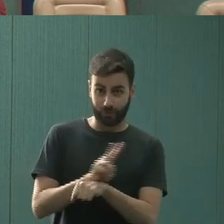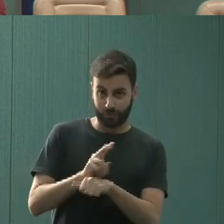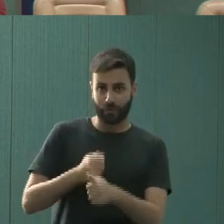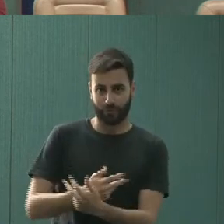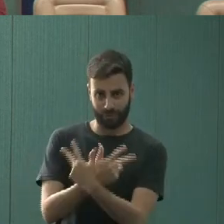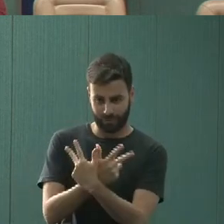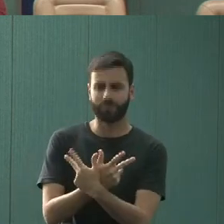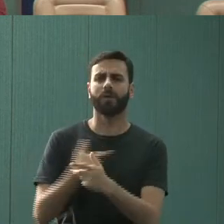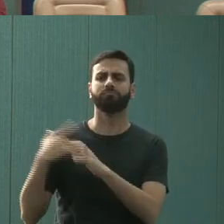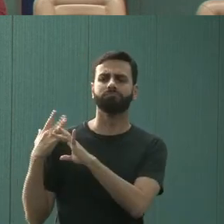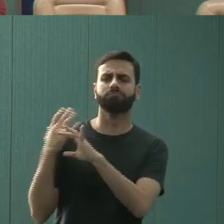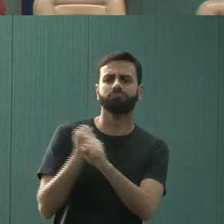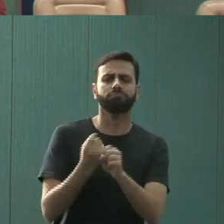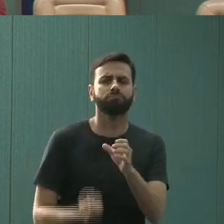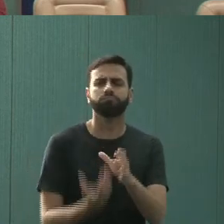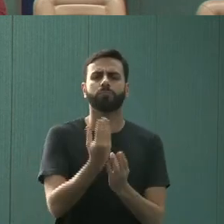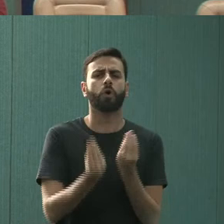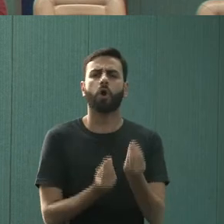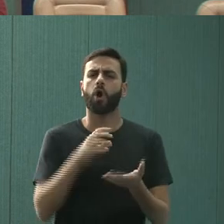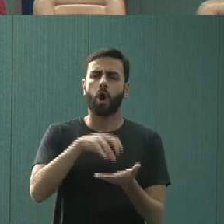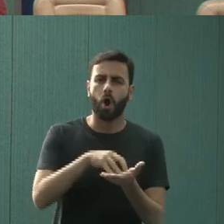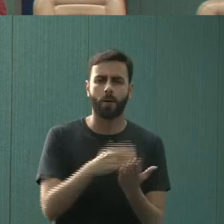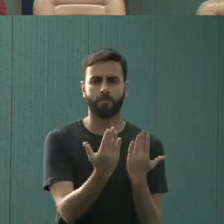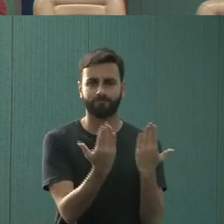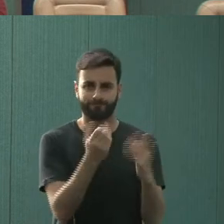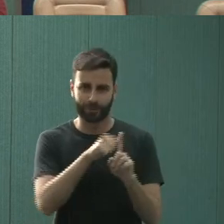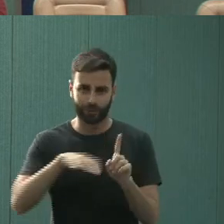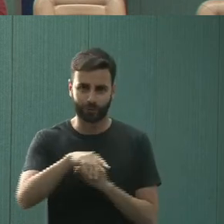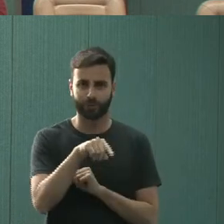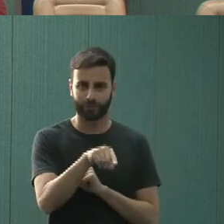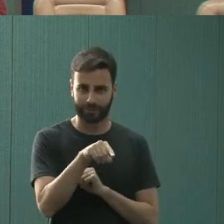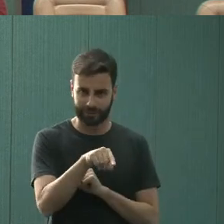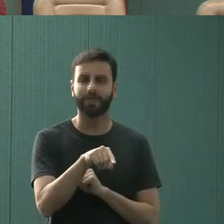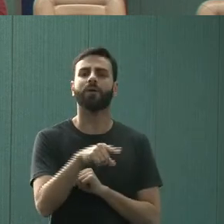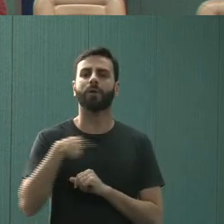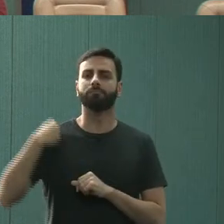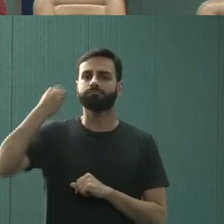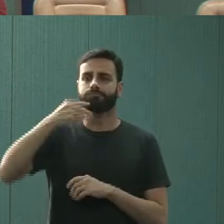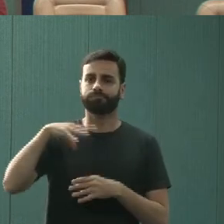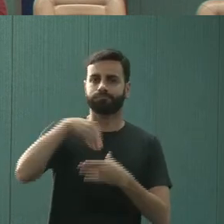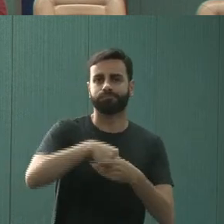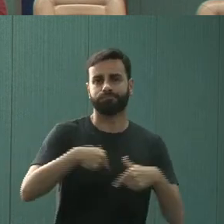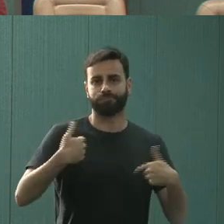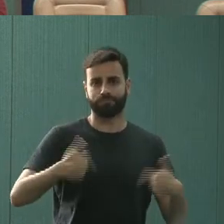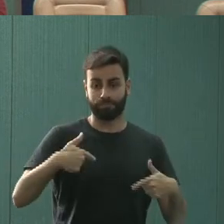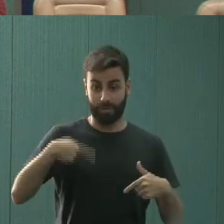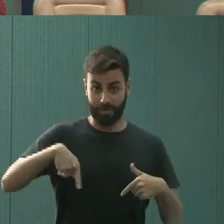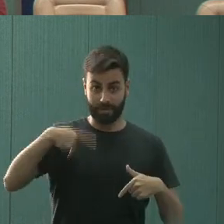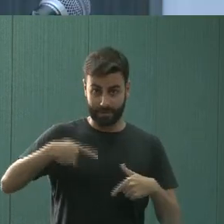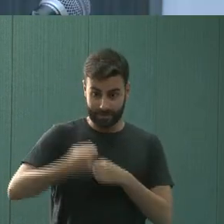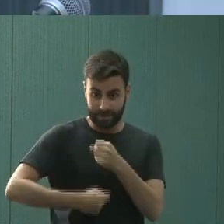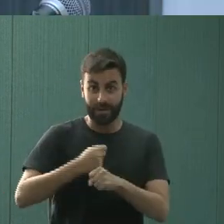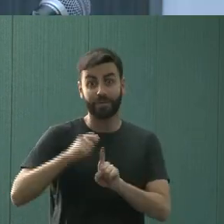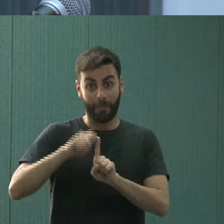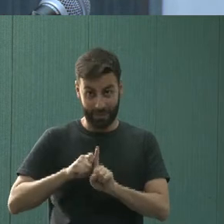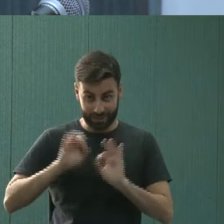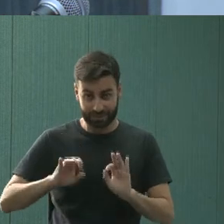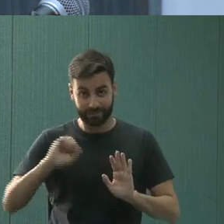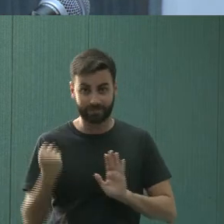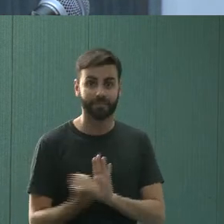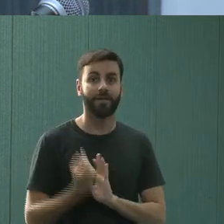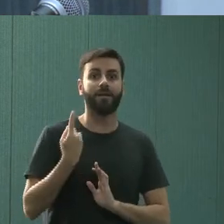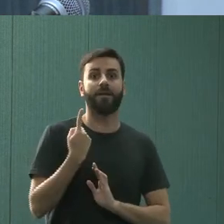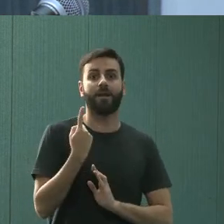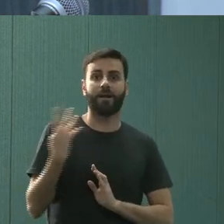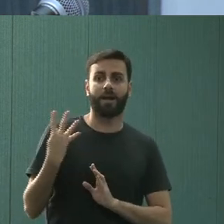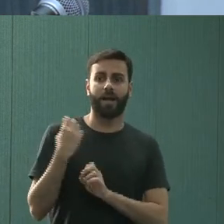contar um pouquinho da trajetória da Divisão Psicossocial a partir da minha experiência lá, que esse ano, esse mês, na verdade, completa